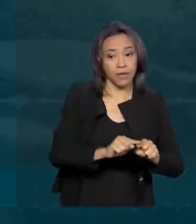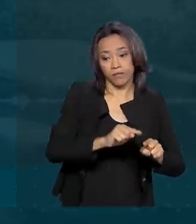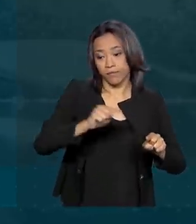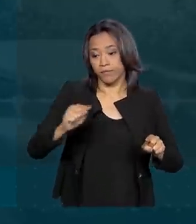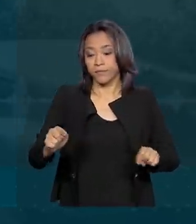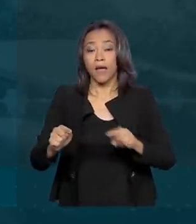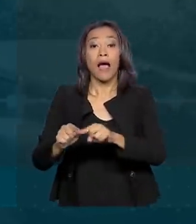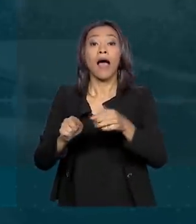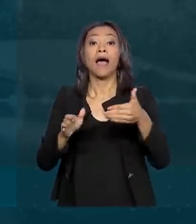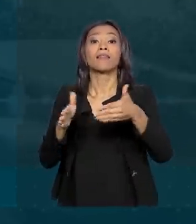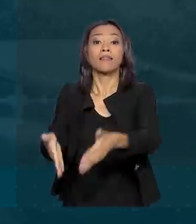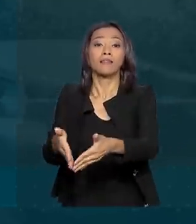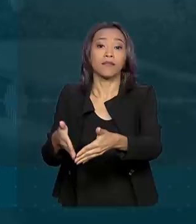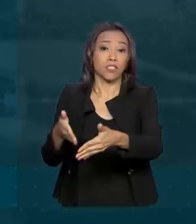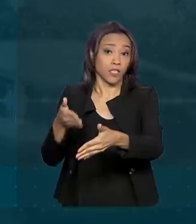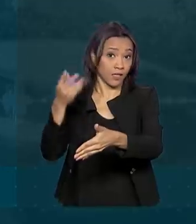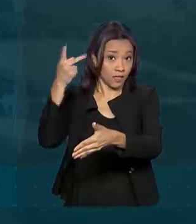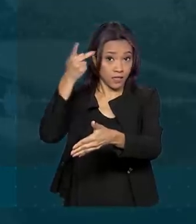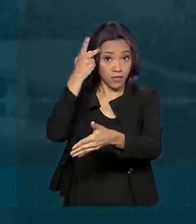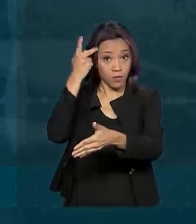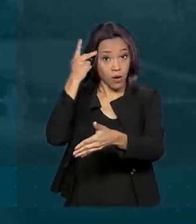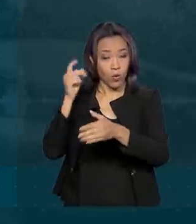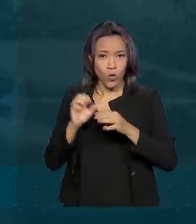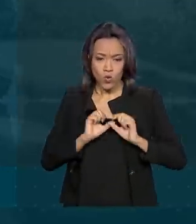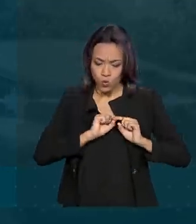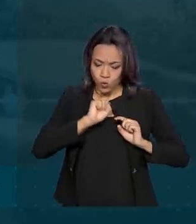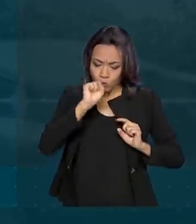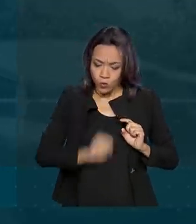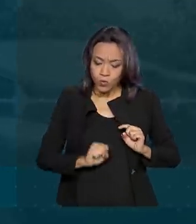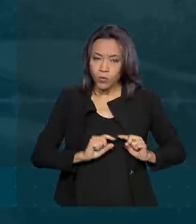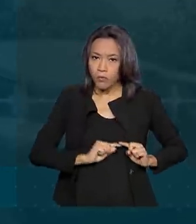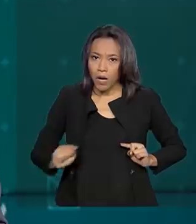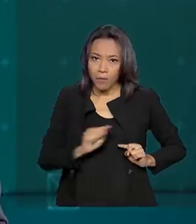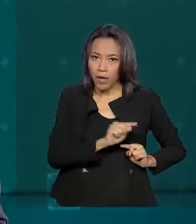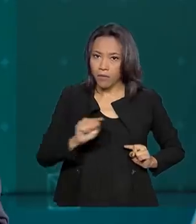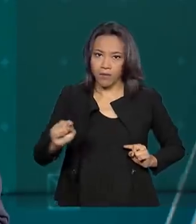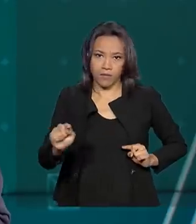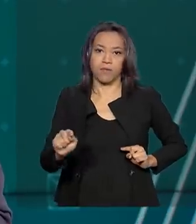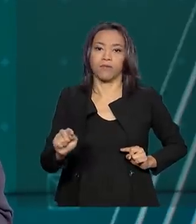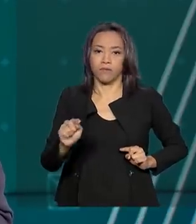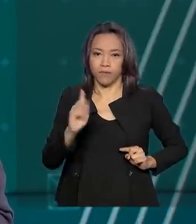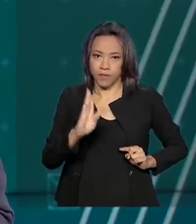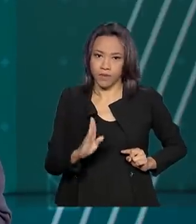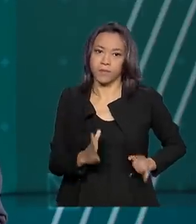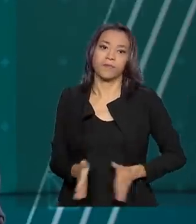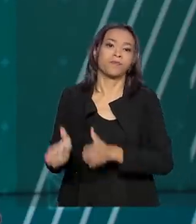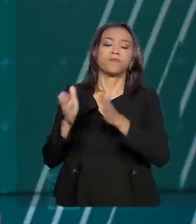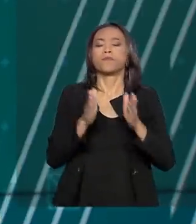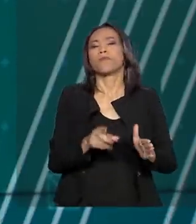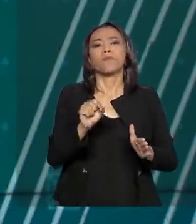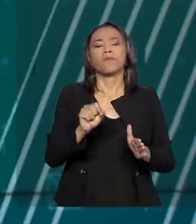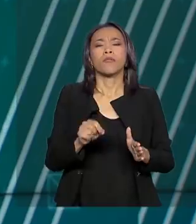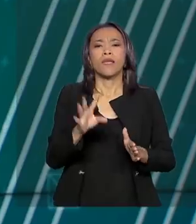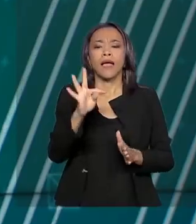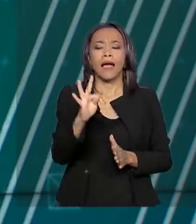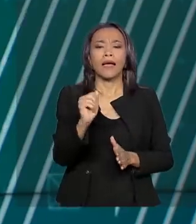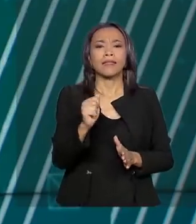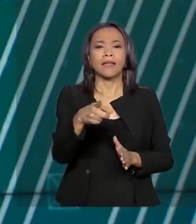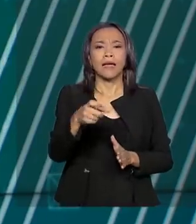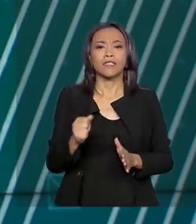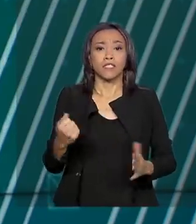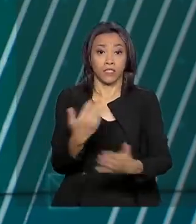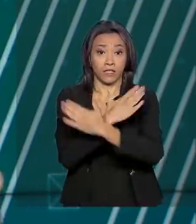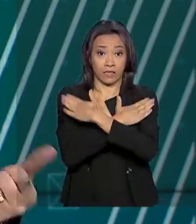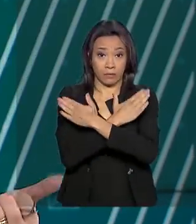em São Paulo. Então a gente liga todo o tronco sul ao resto do Brasil. Olha, a taxa de desocupação do país